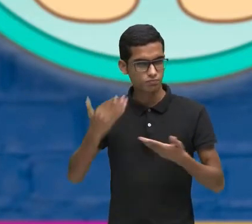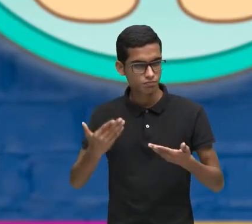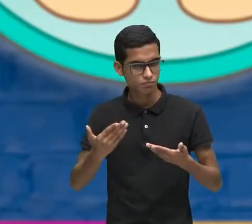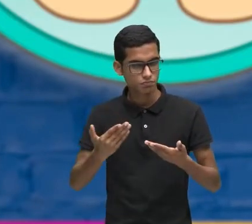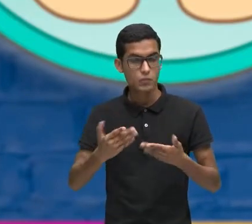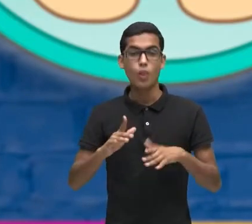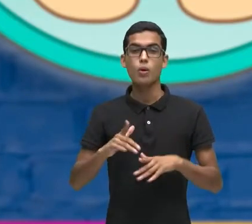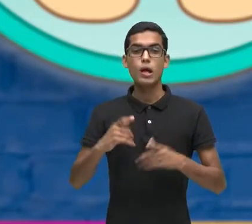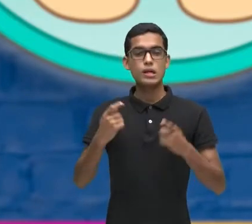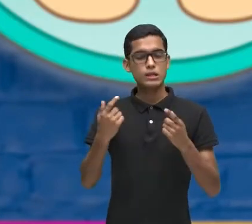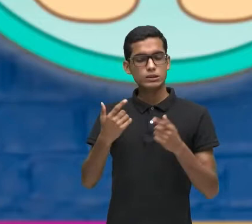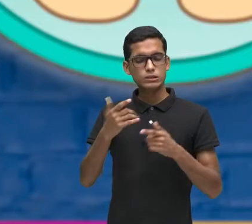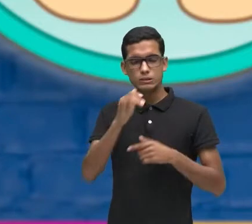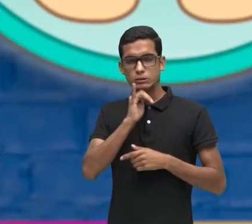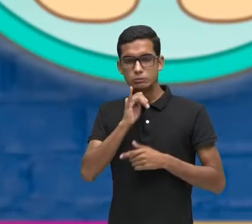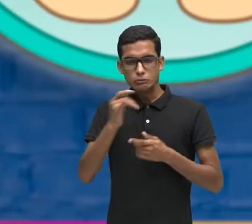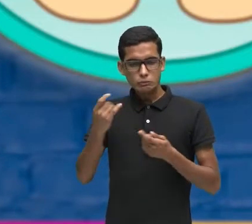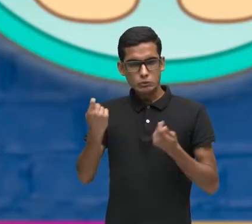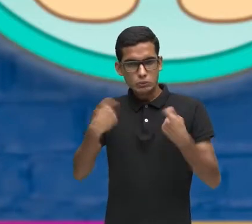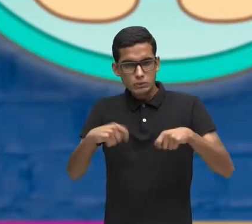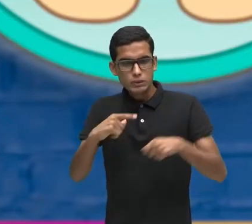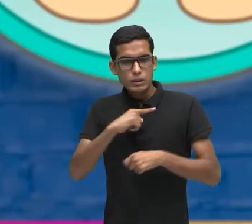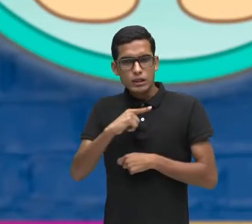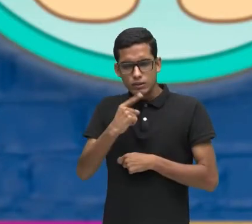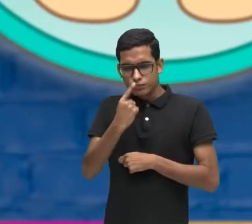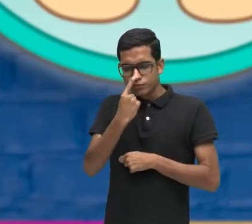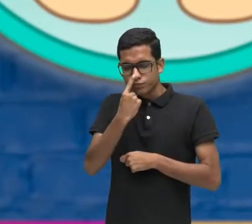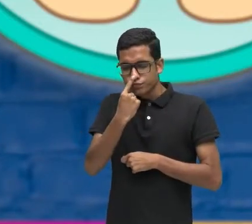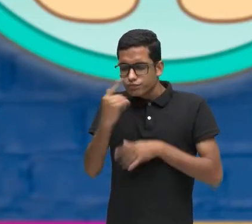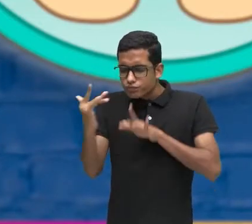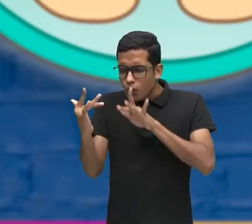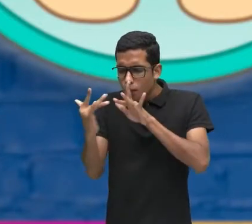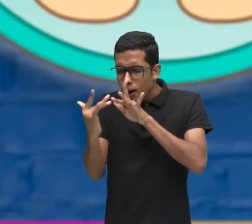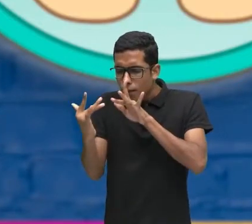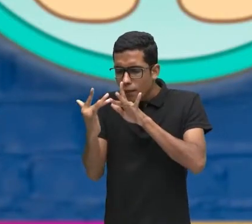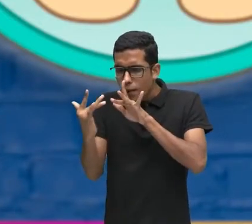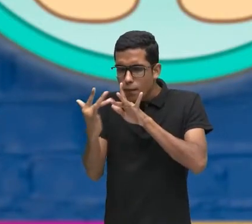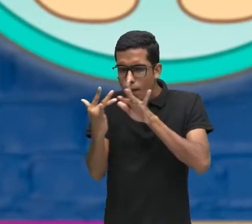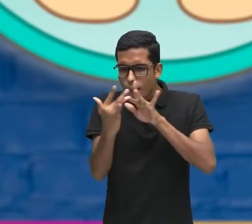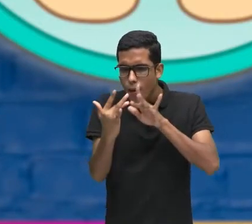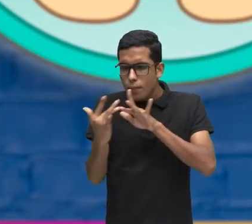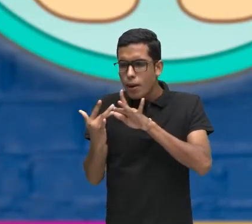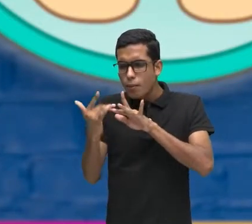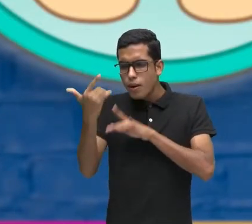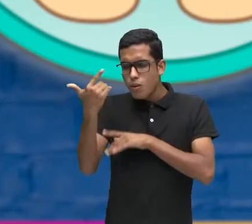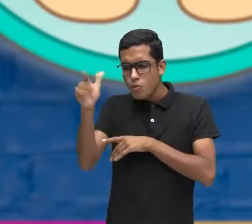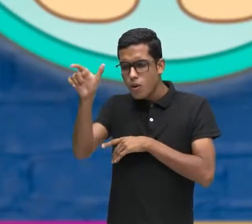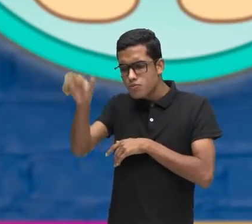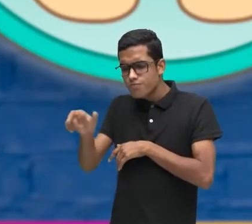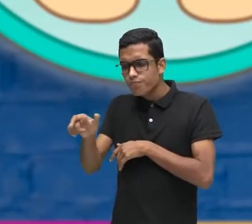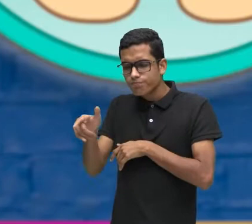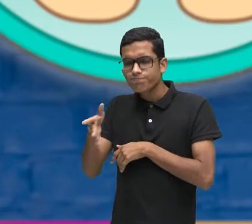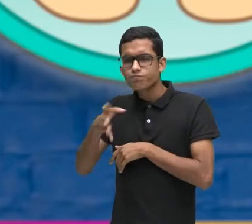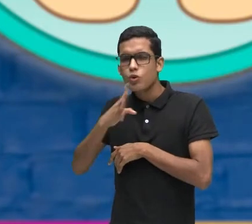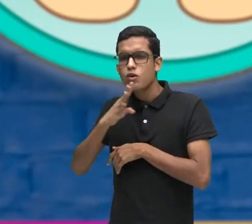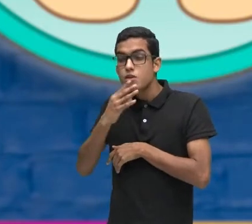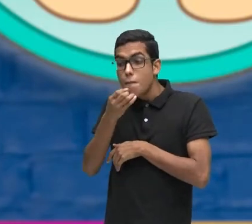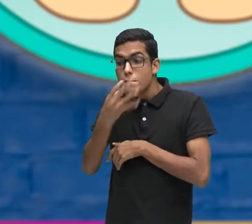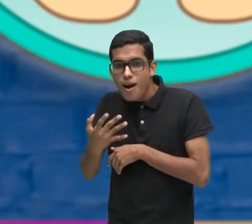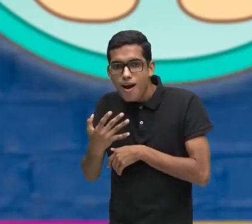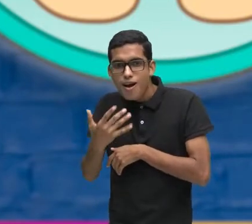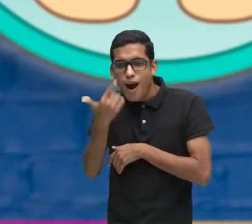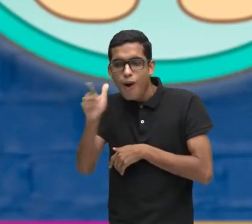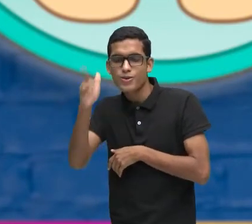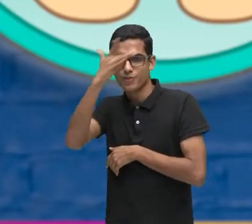preciso Ter essa Intimidade Com o outro Eu preciso Conhecer o outro De uma